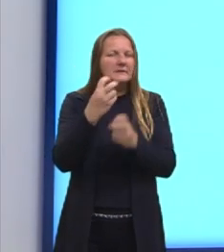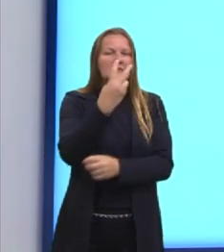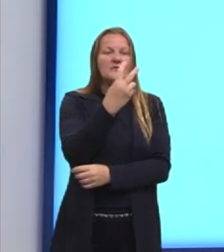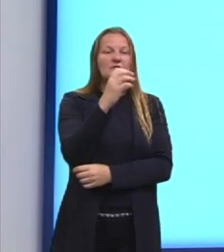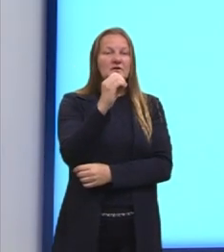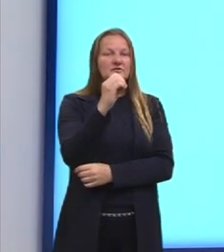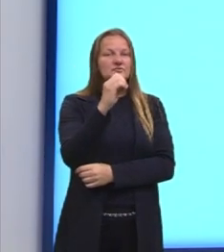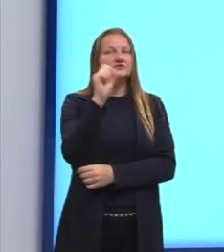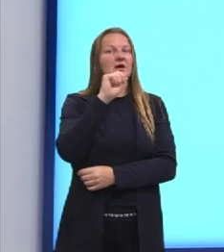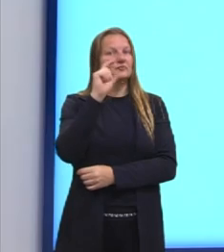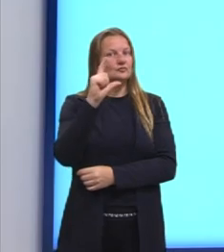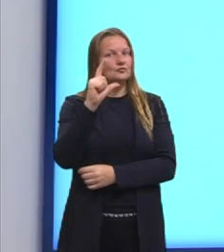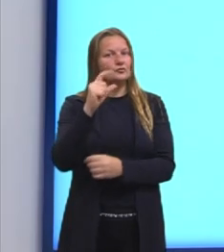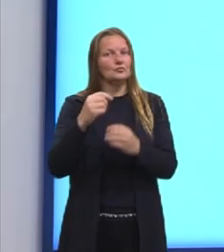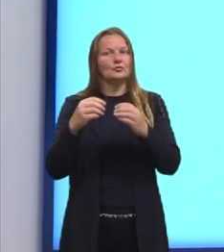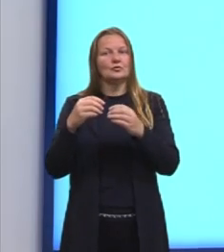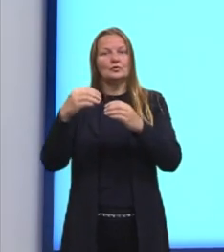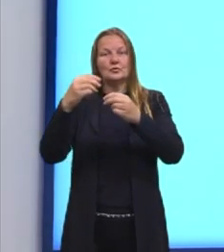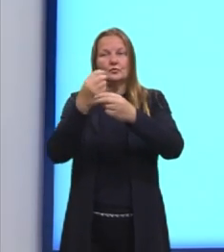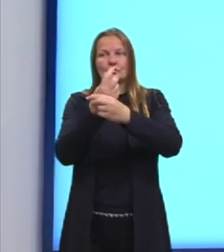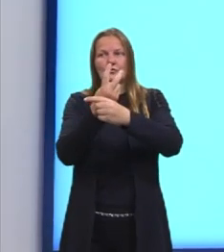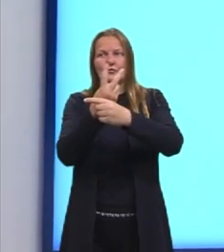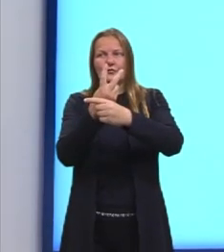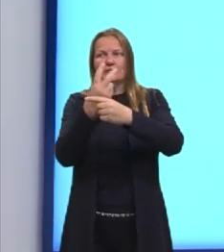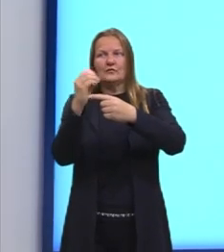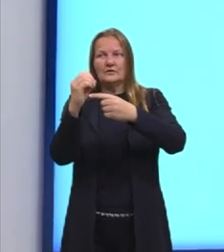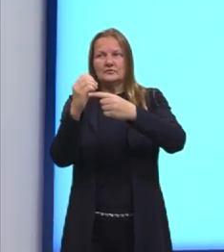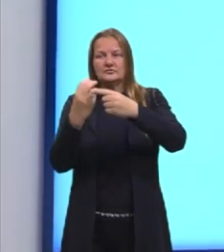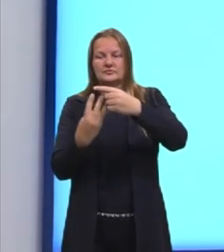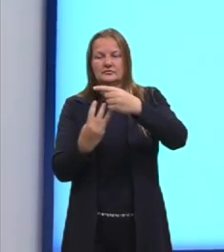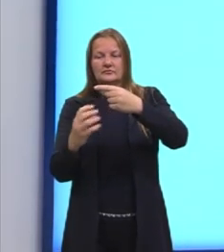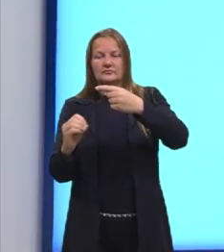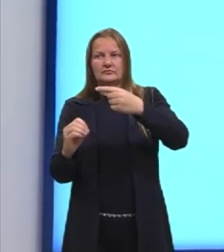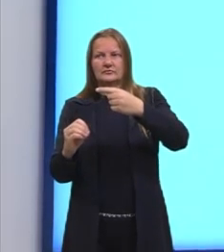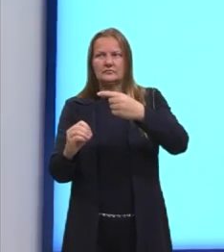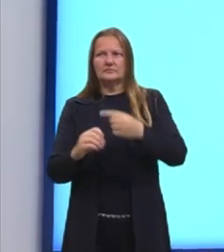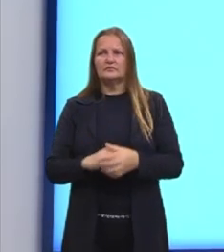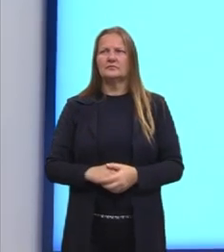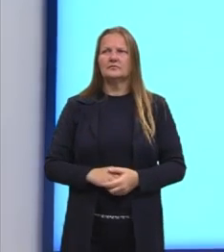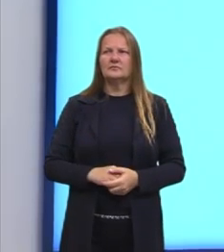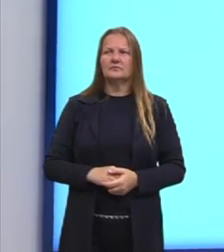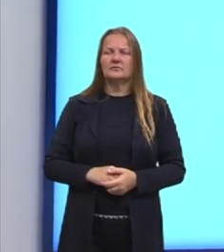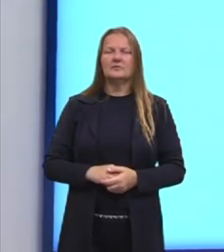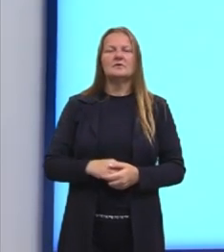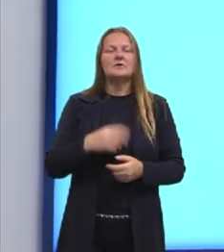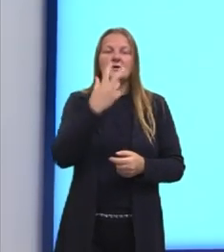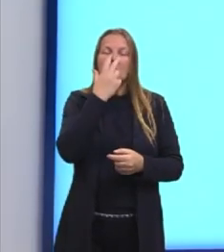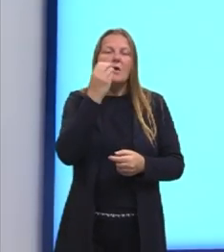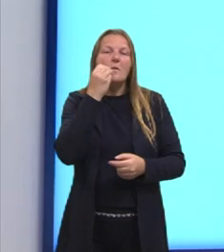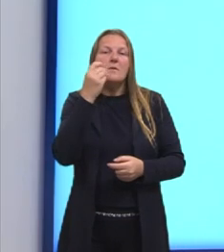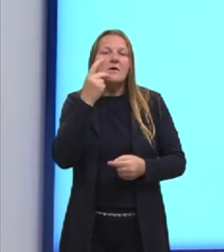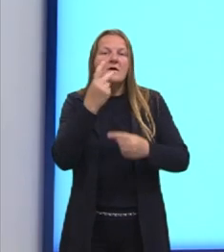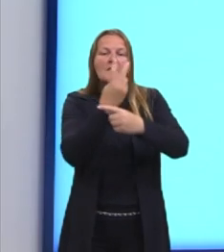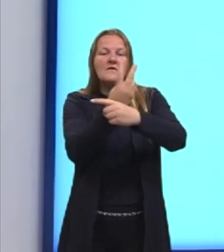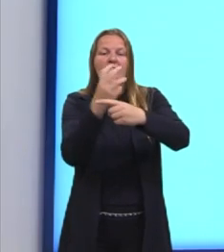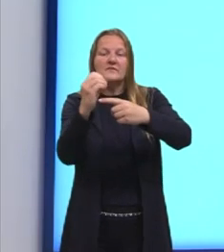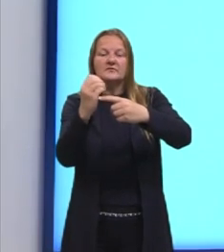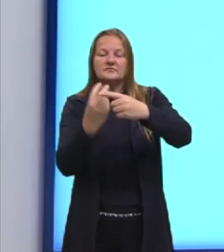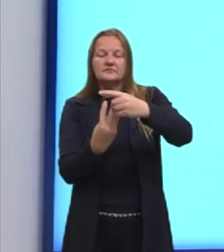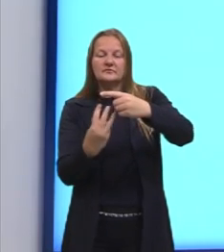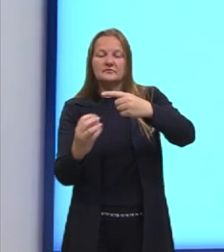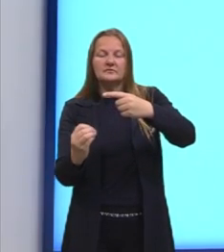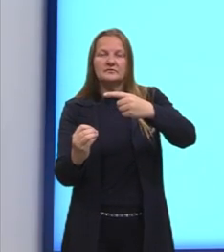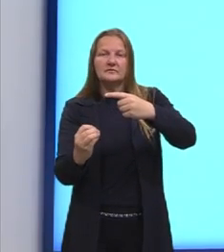bolinhas são azuis em um total de 30. Então, a probabilidade, novamente, né? 20 sobre